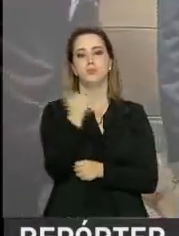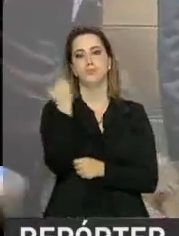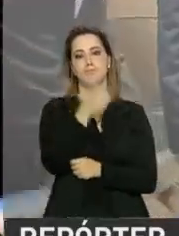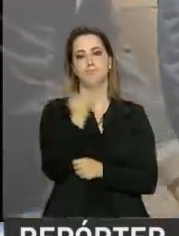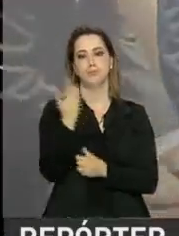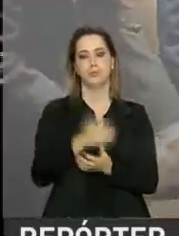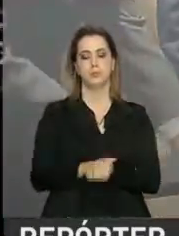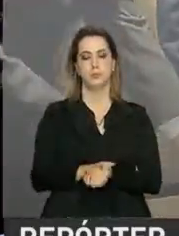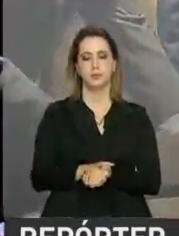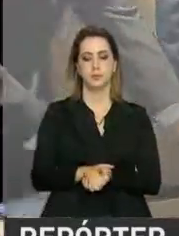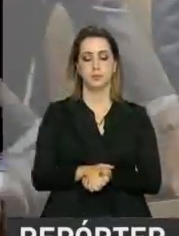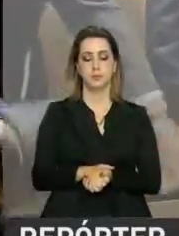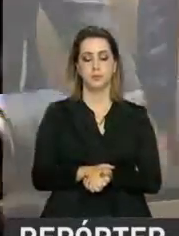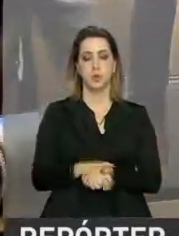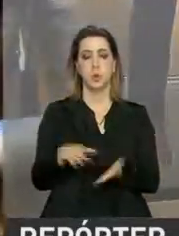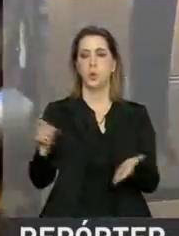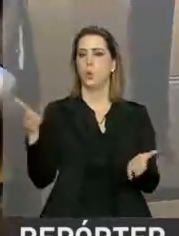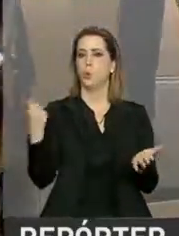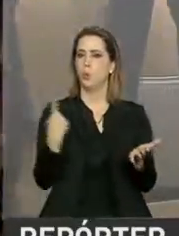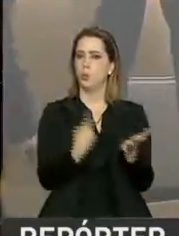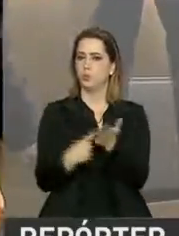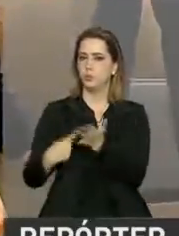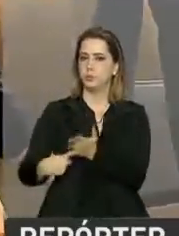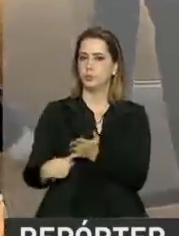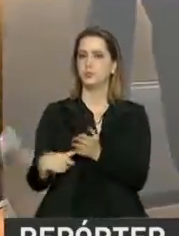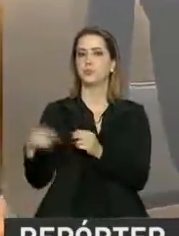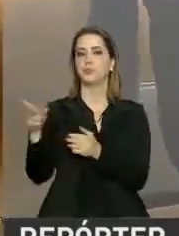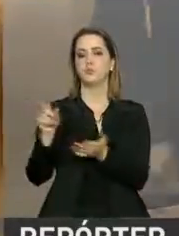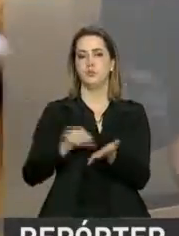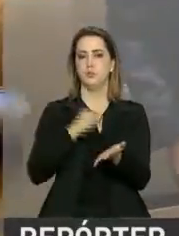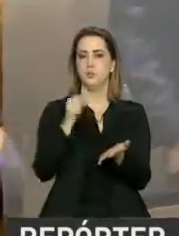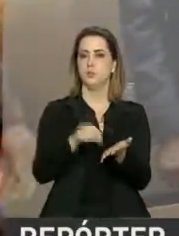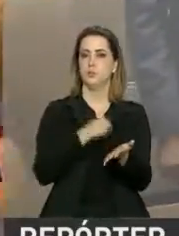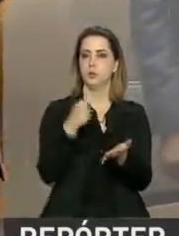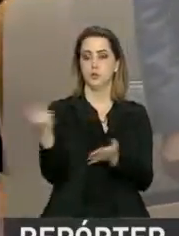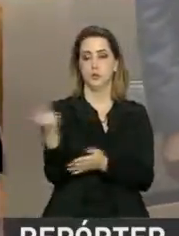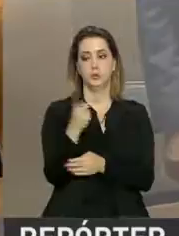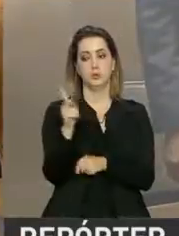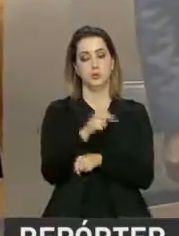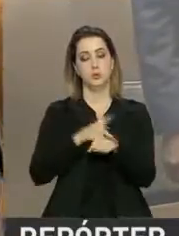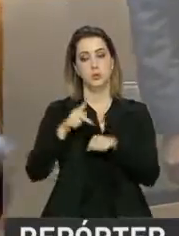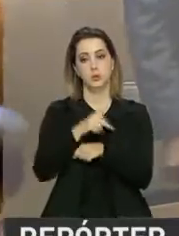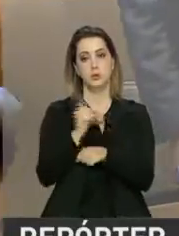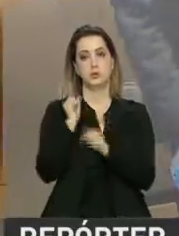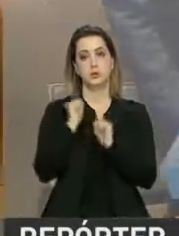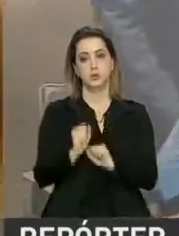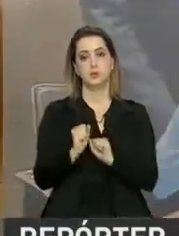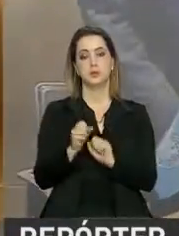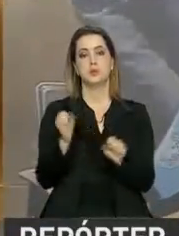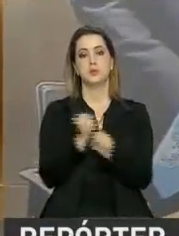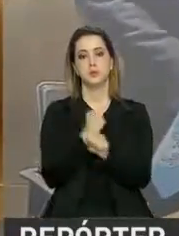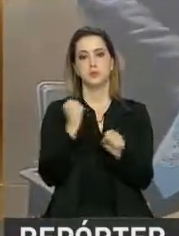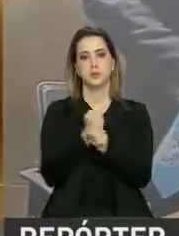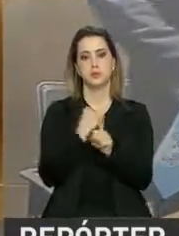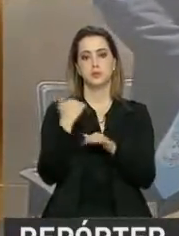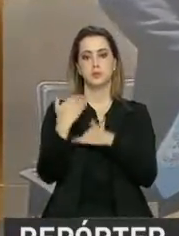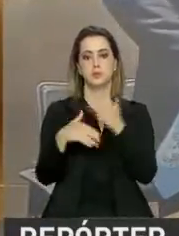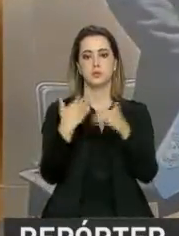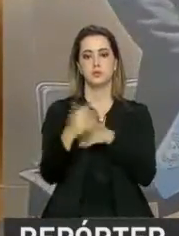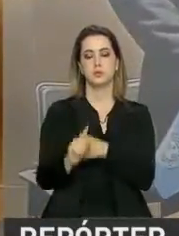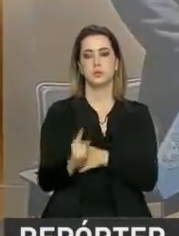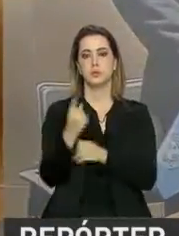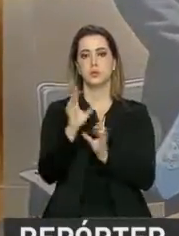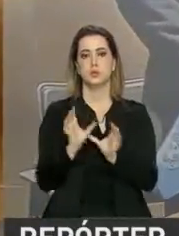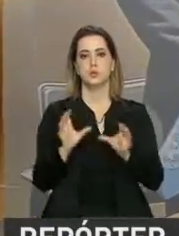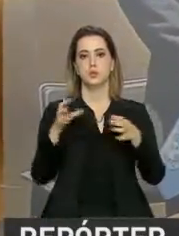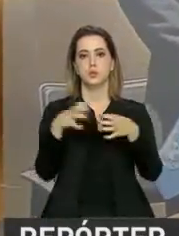O acordo assinado entre os governos do Brasil e do Haiti vai permitir a construção e o funcionamento de um